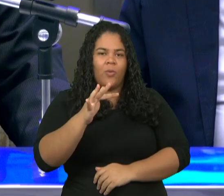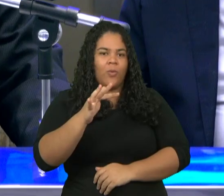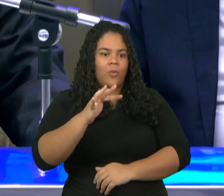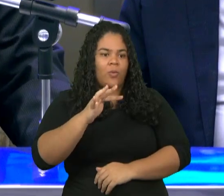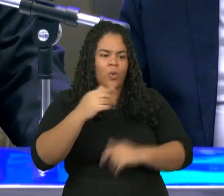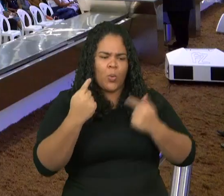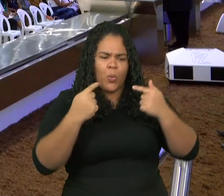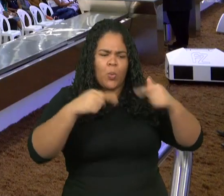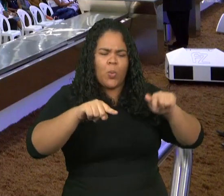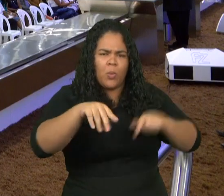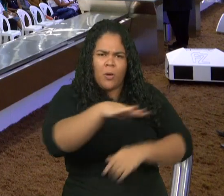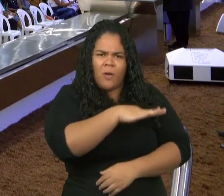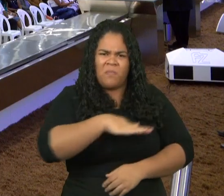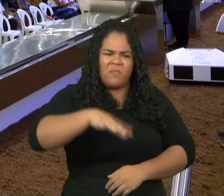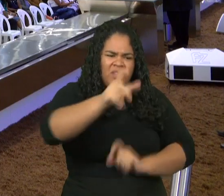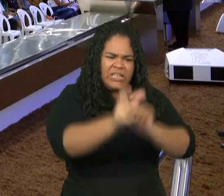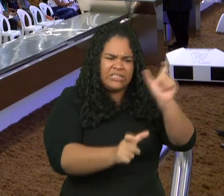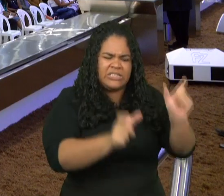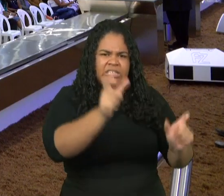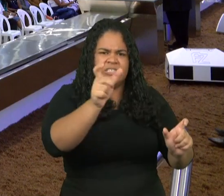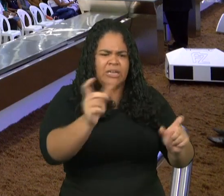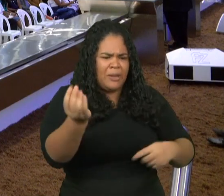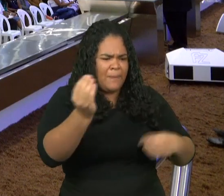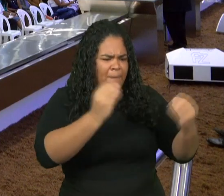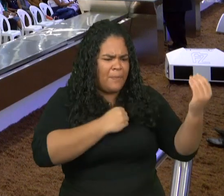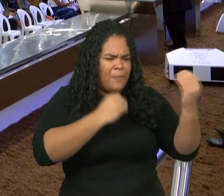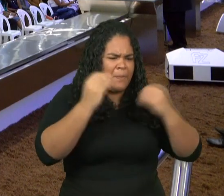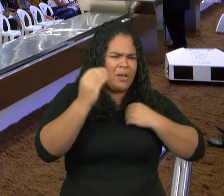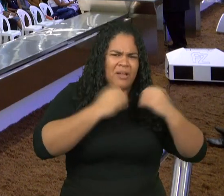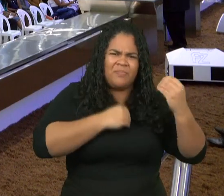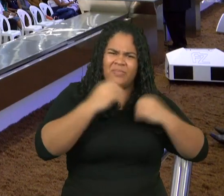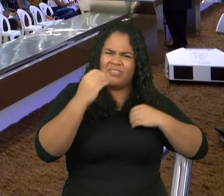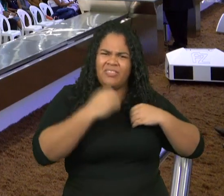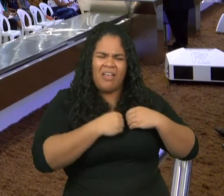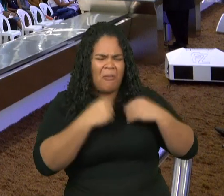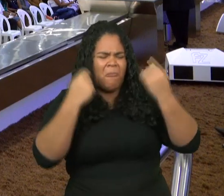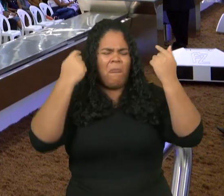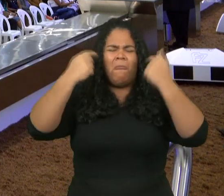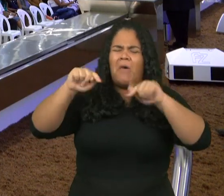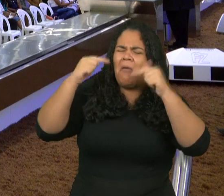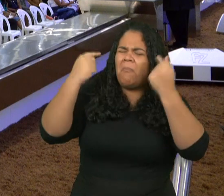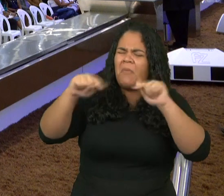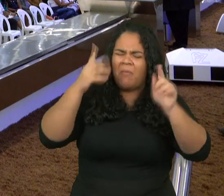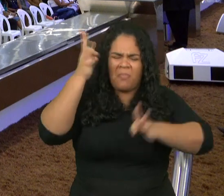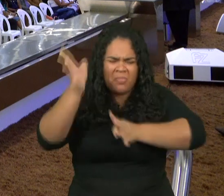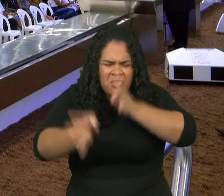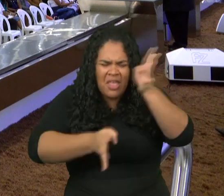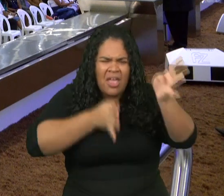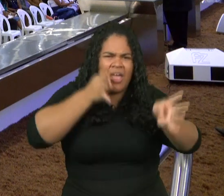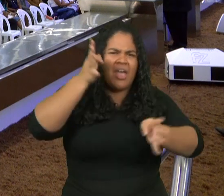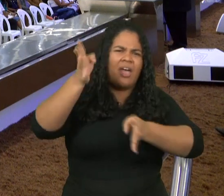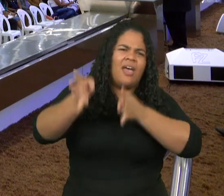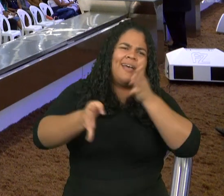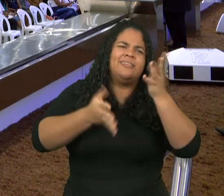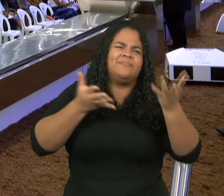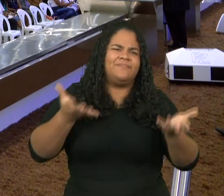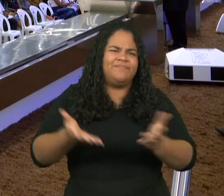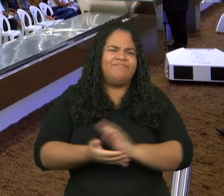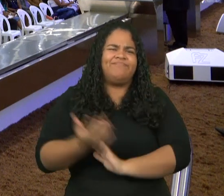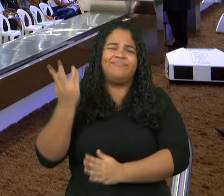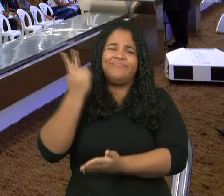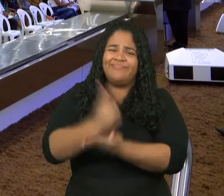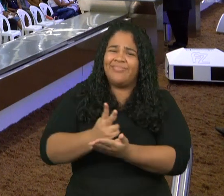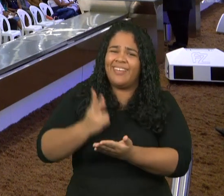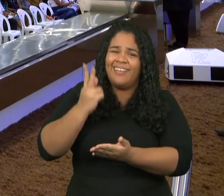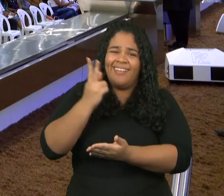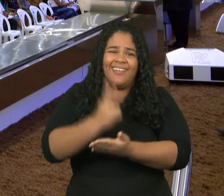homens ímpios, homens blasfemos, que diziam coisas